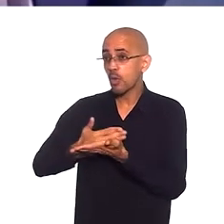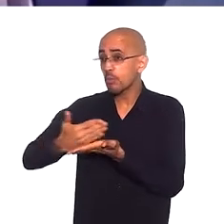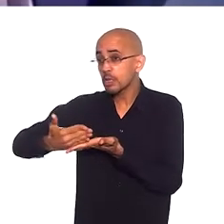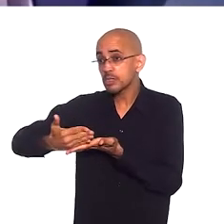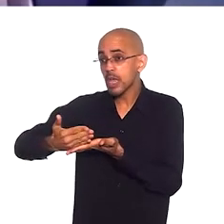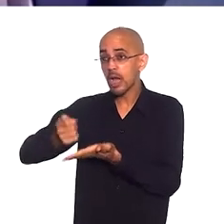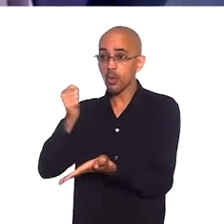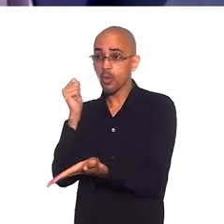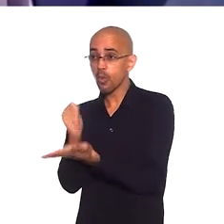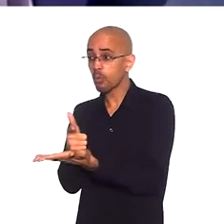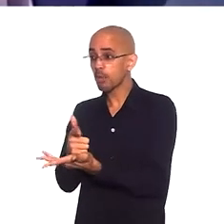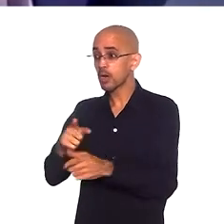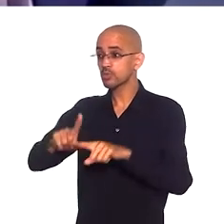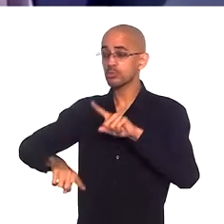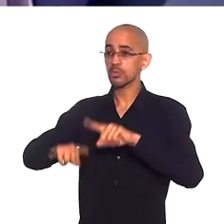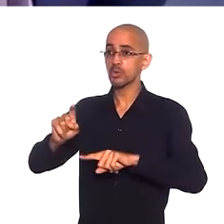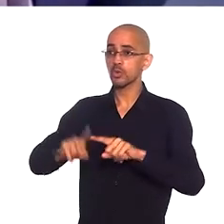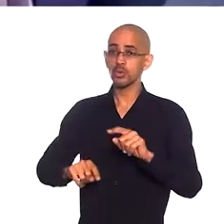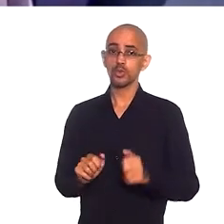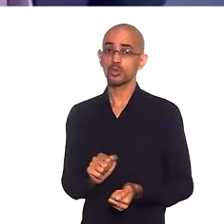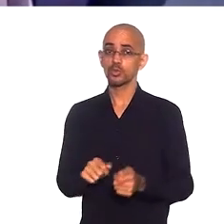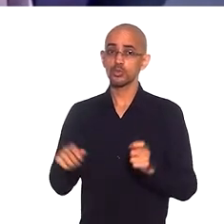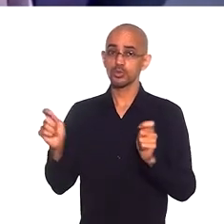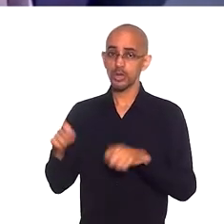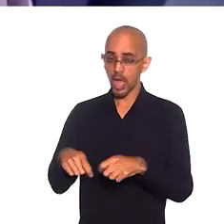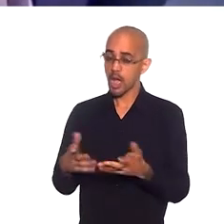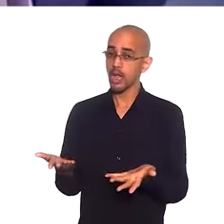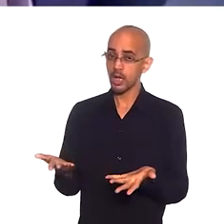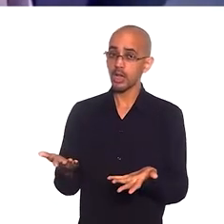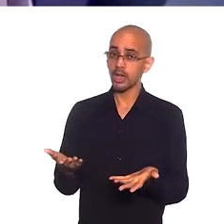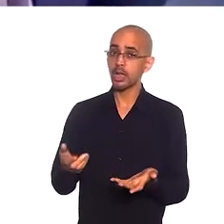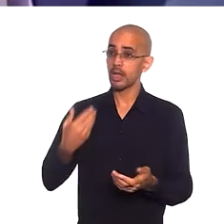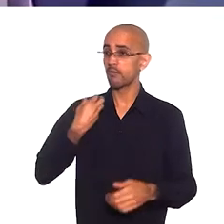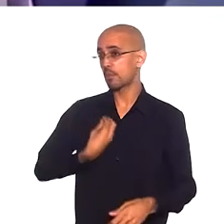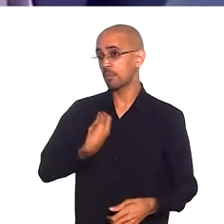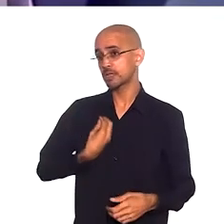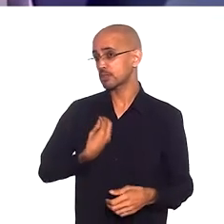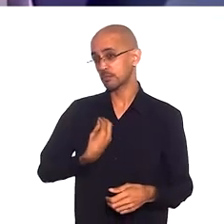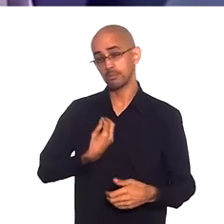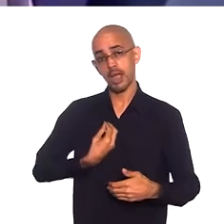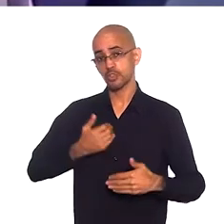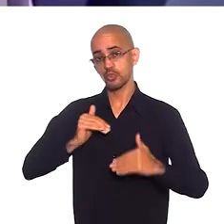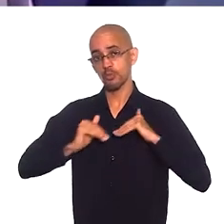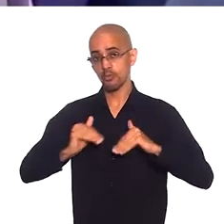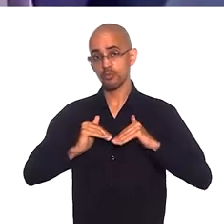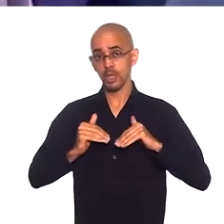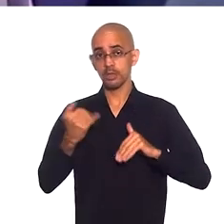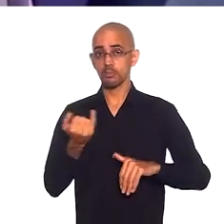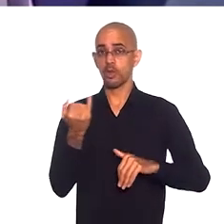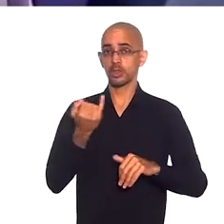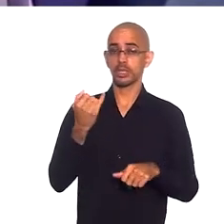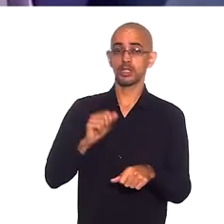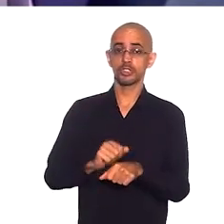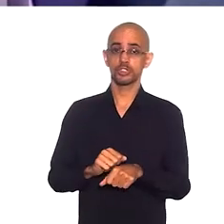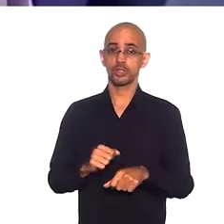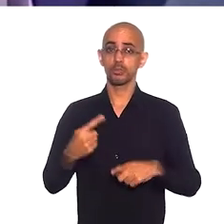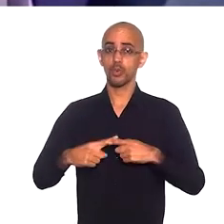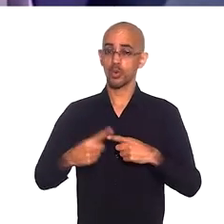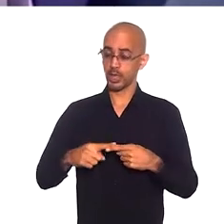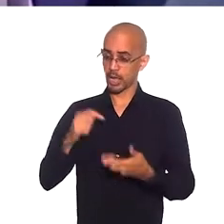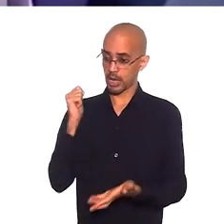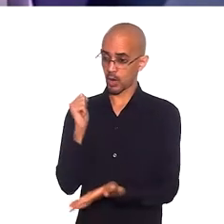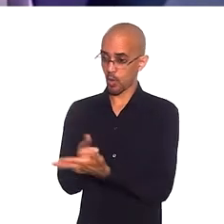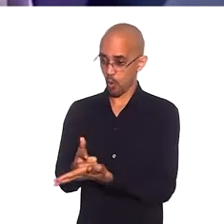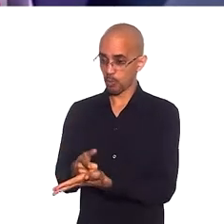começar a consumir os produtos da economia solidária. Então, ela já está participando de um grande movimento, porque o consumo